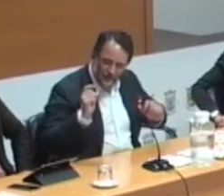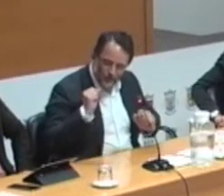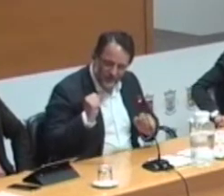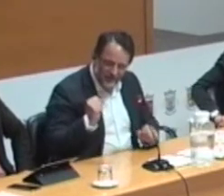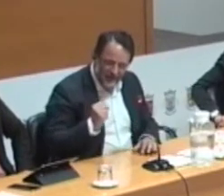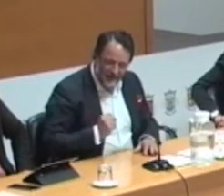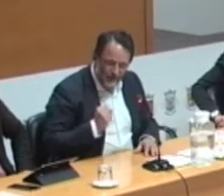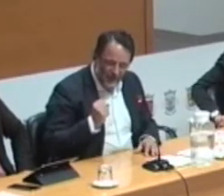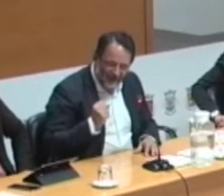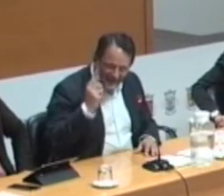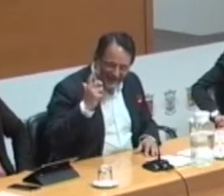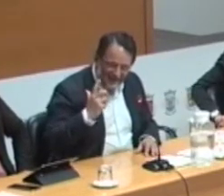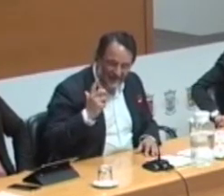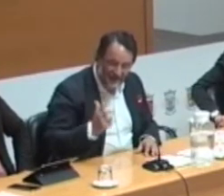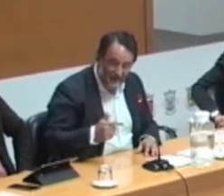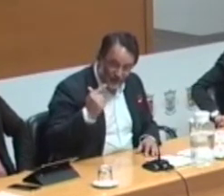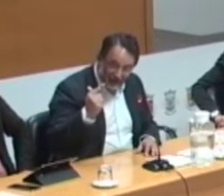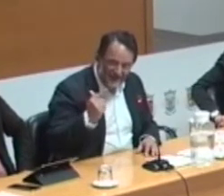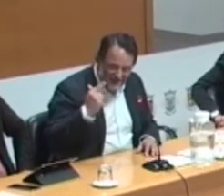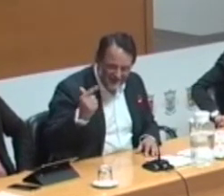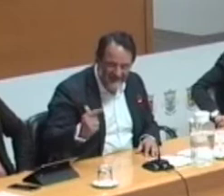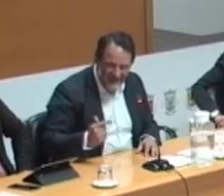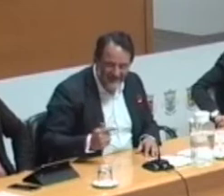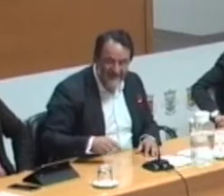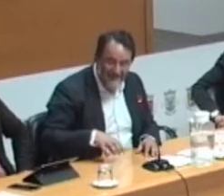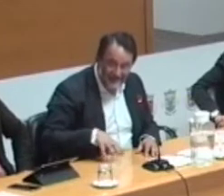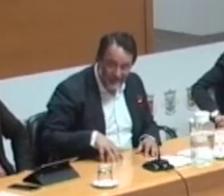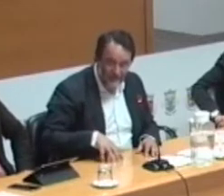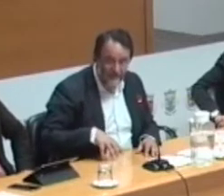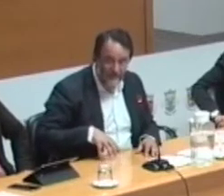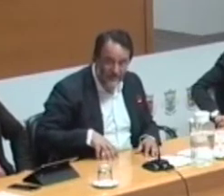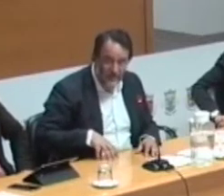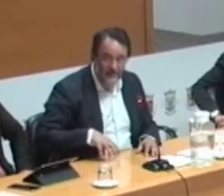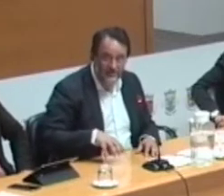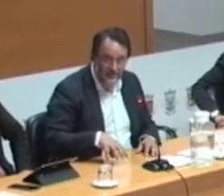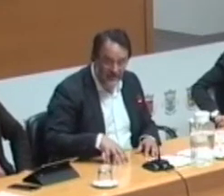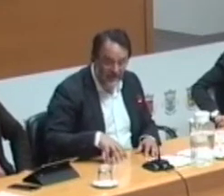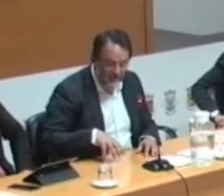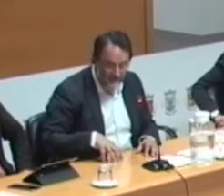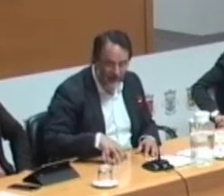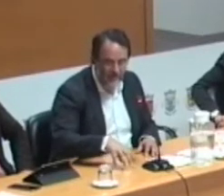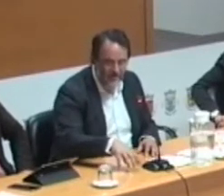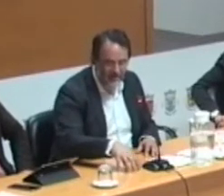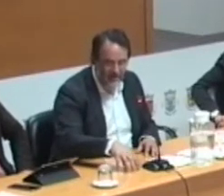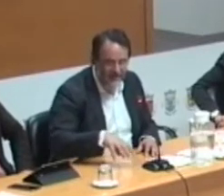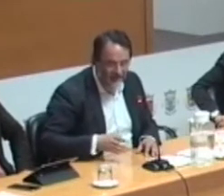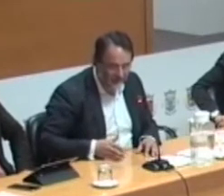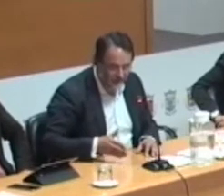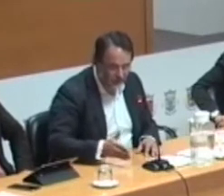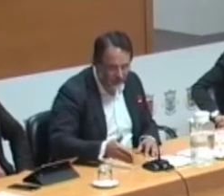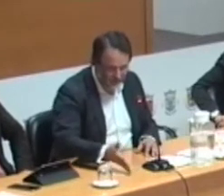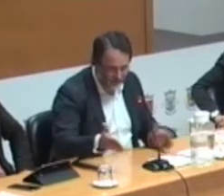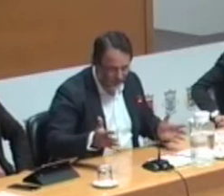rankings mundiais ok são das escolas que têm maior proximidade